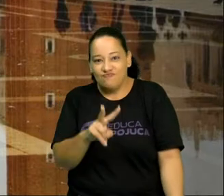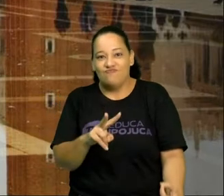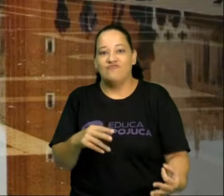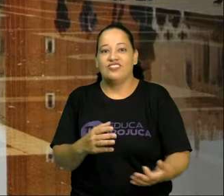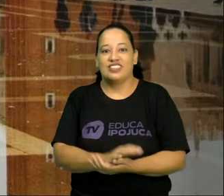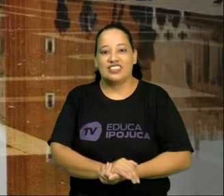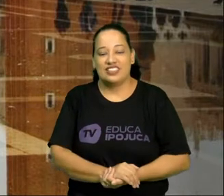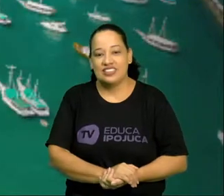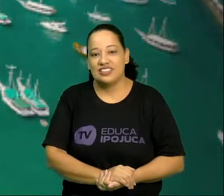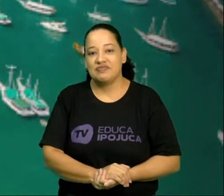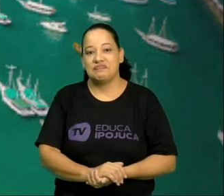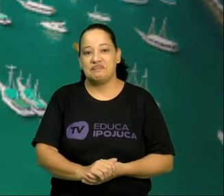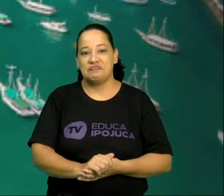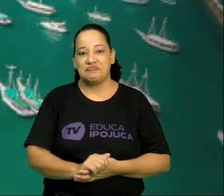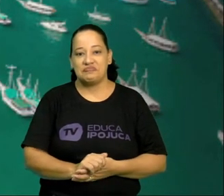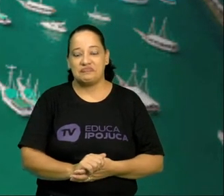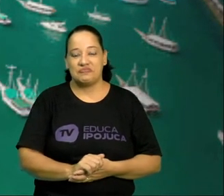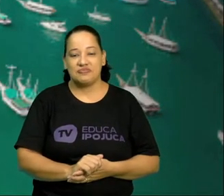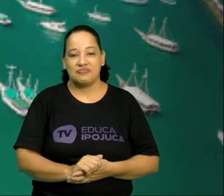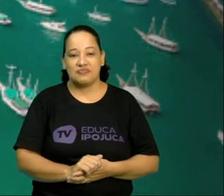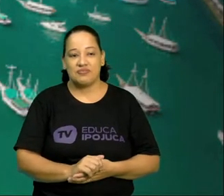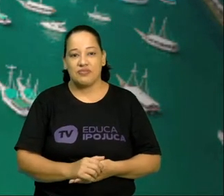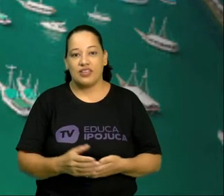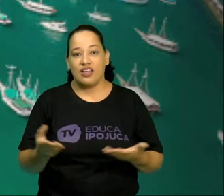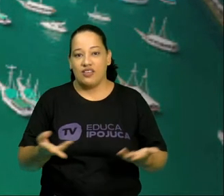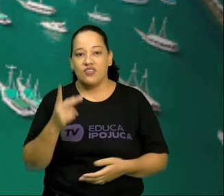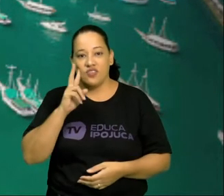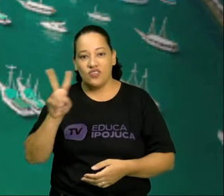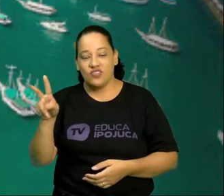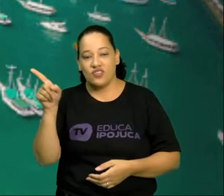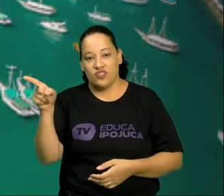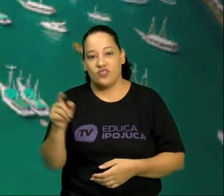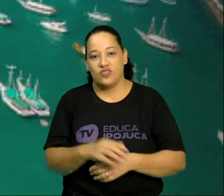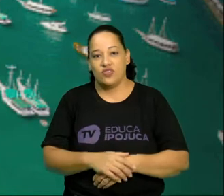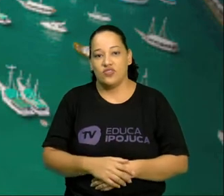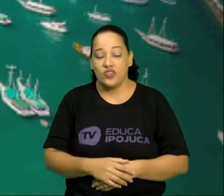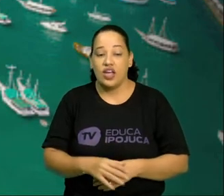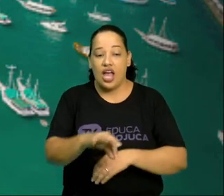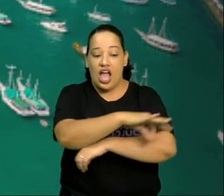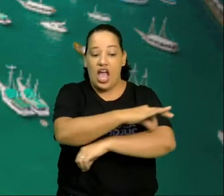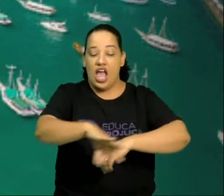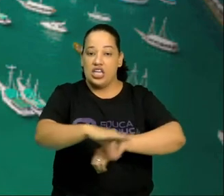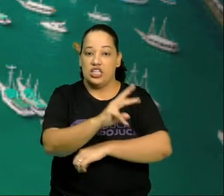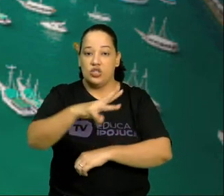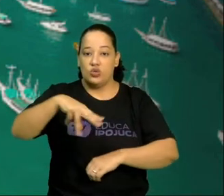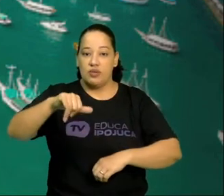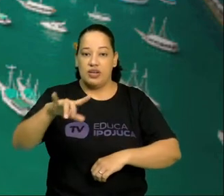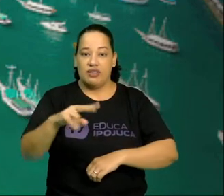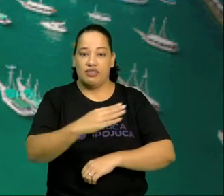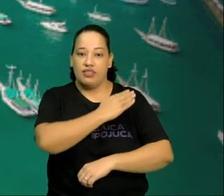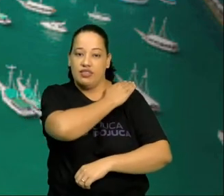Meu Deus, é um absurdo. Vejam isso aqui. A arquitetura militar. Esse forte aqui.